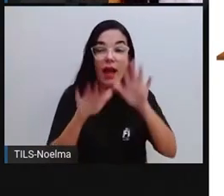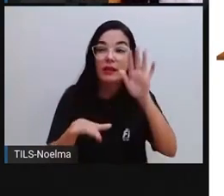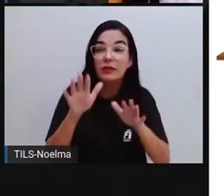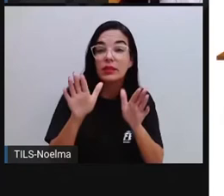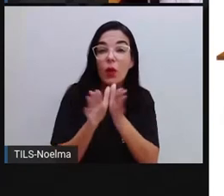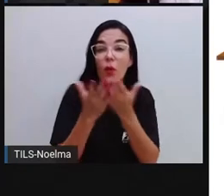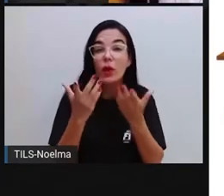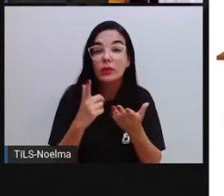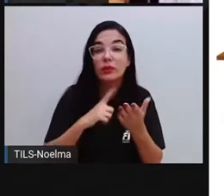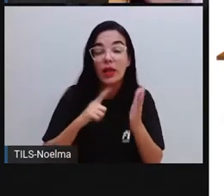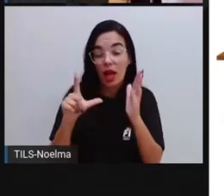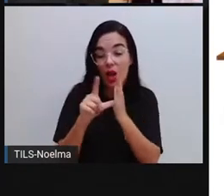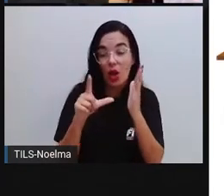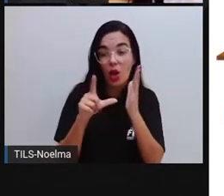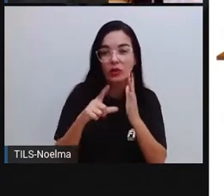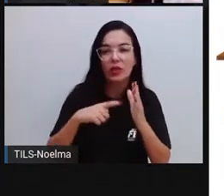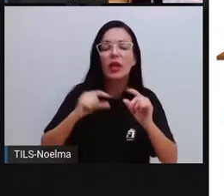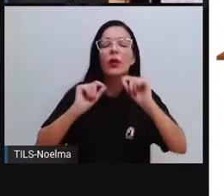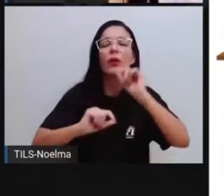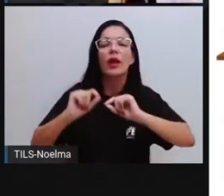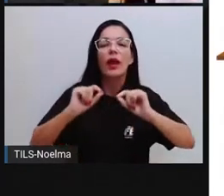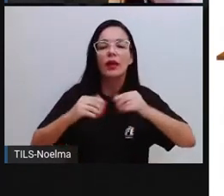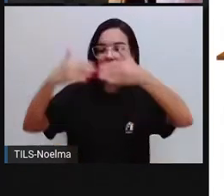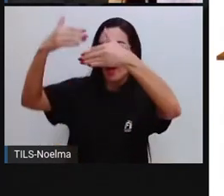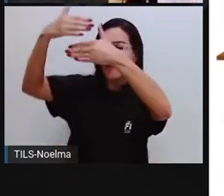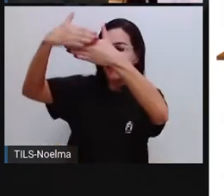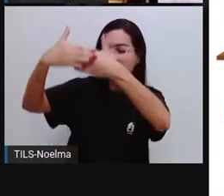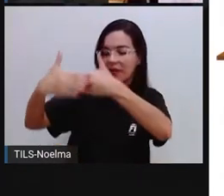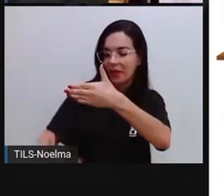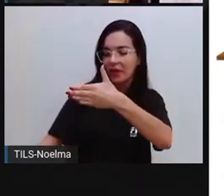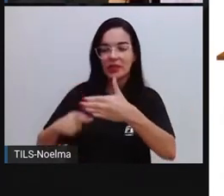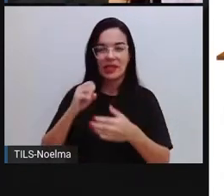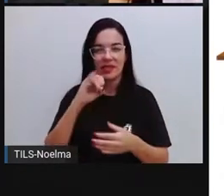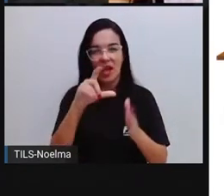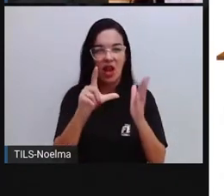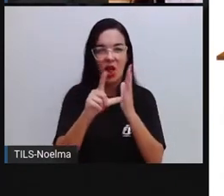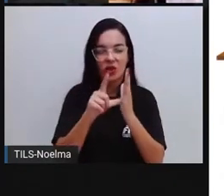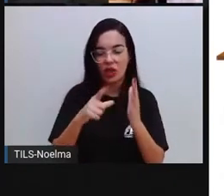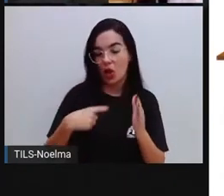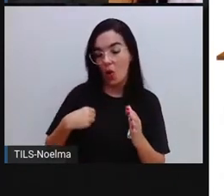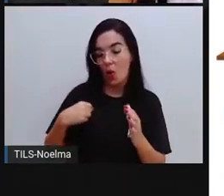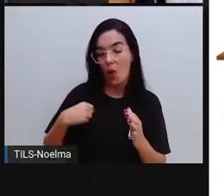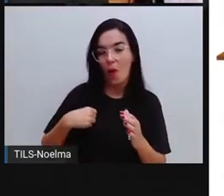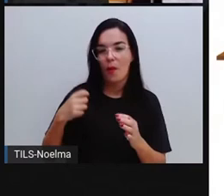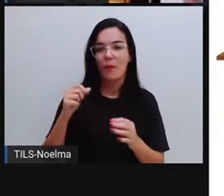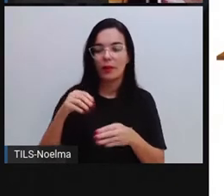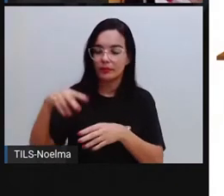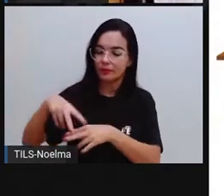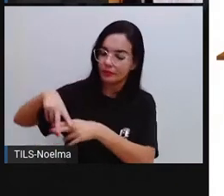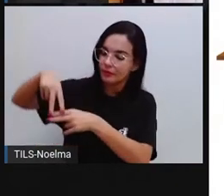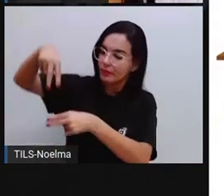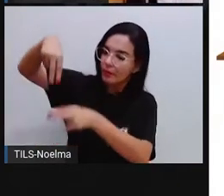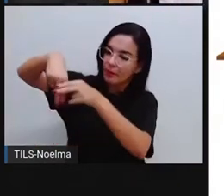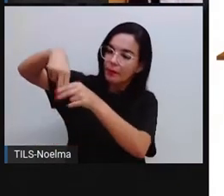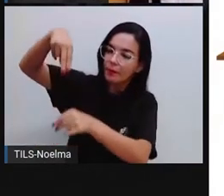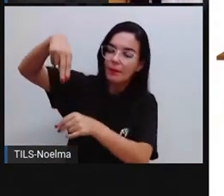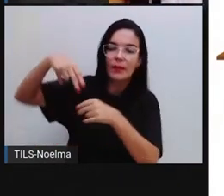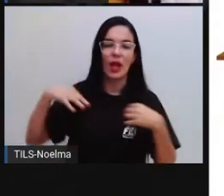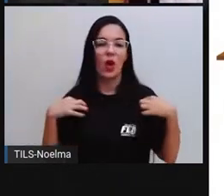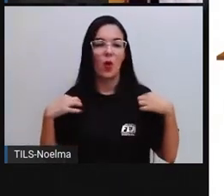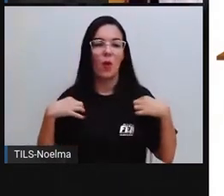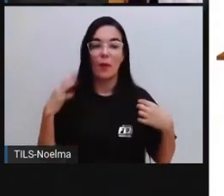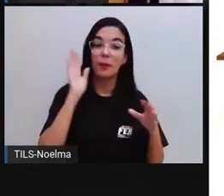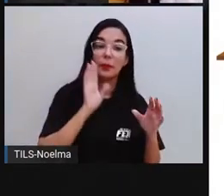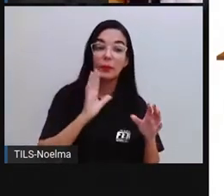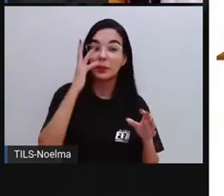atraídos pelo quê? Pelo que tem na vitrine, né? Se for uma vitrine onde ali os manequins estão vestidos ali com uma roupa